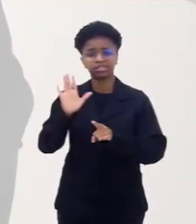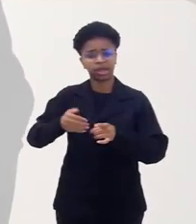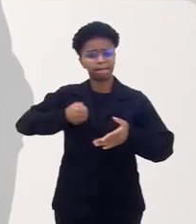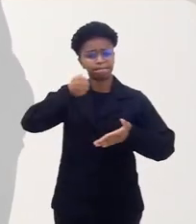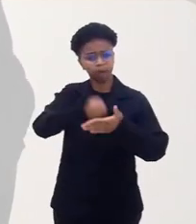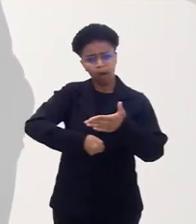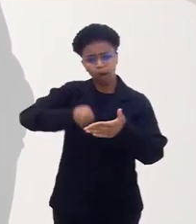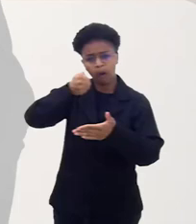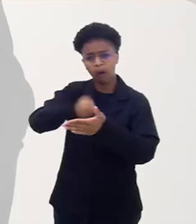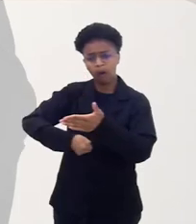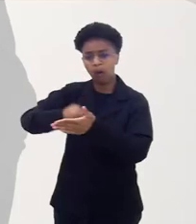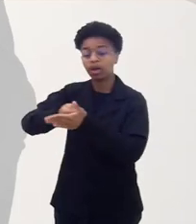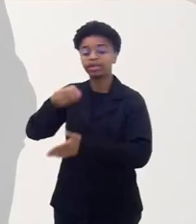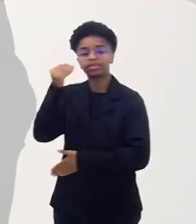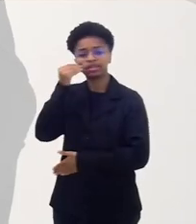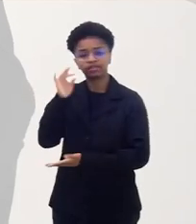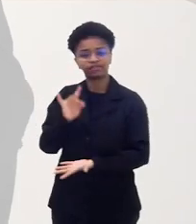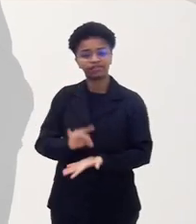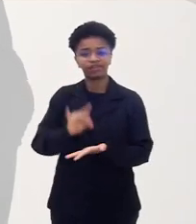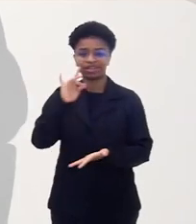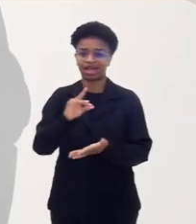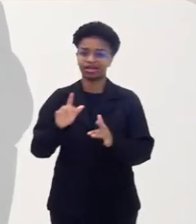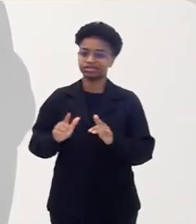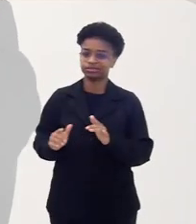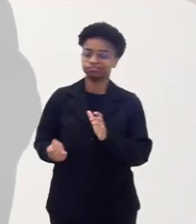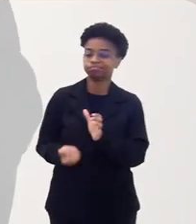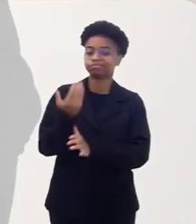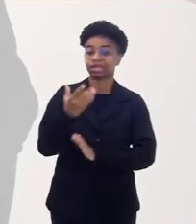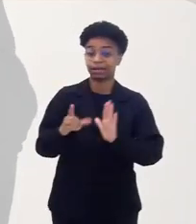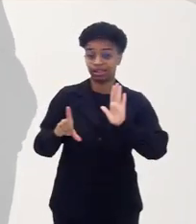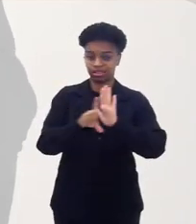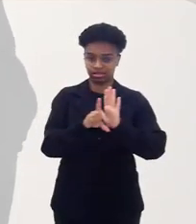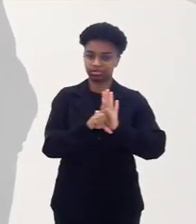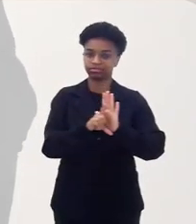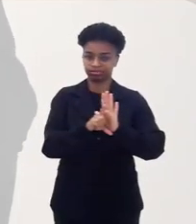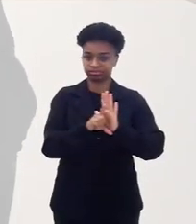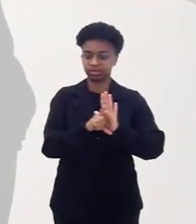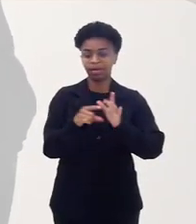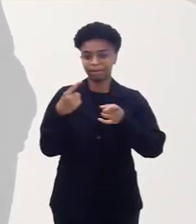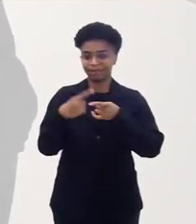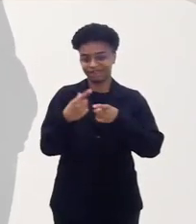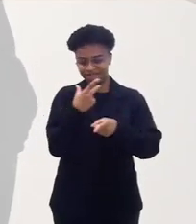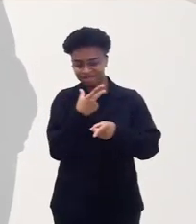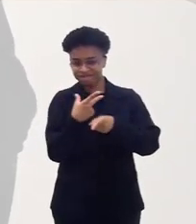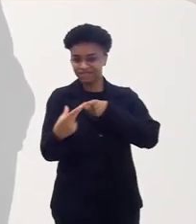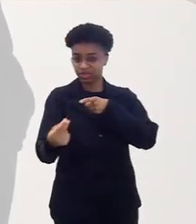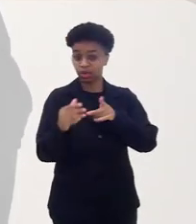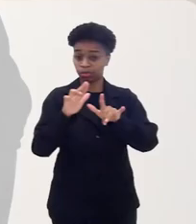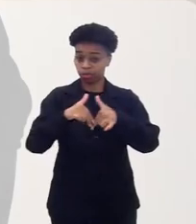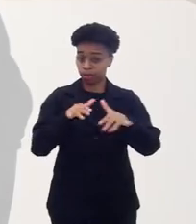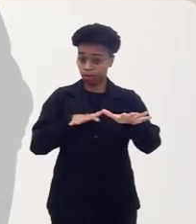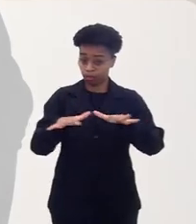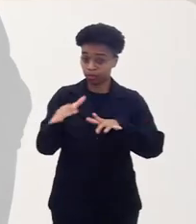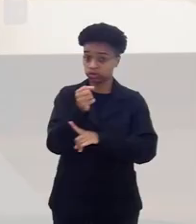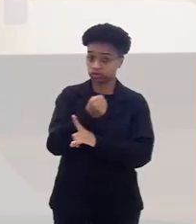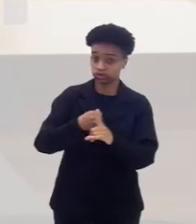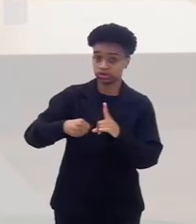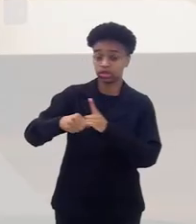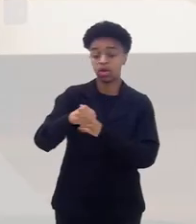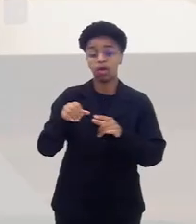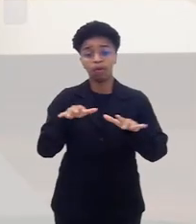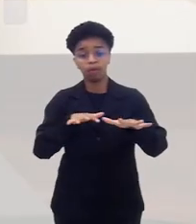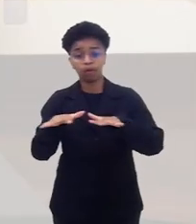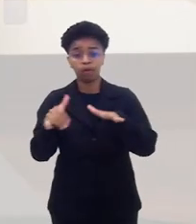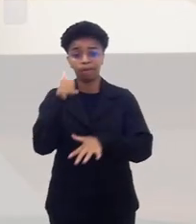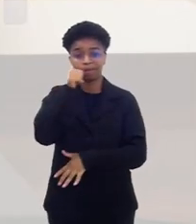labutavam para tornar realidade, primeiro, a lei. Foi uma conquista dos movimentos sociais, dos